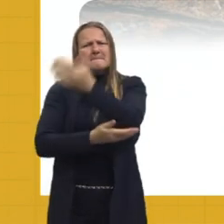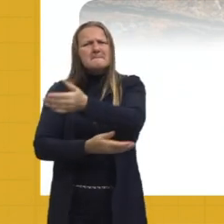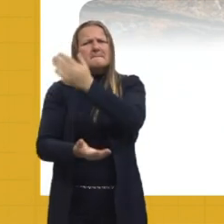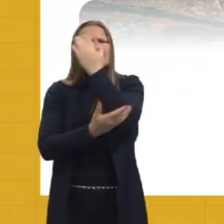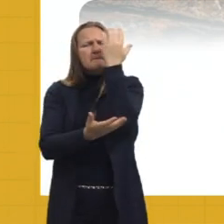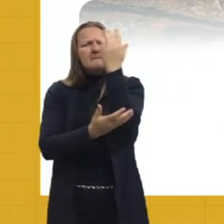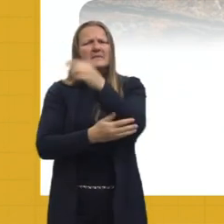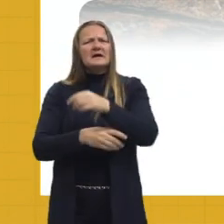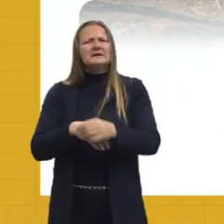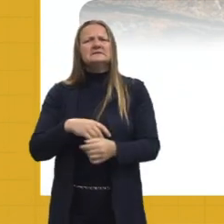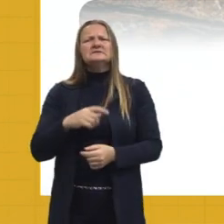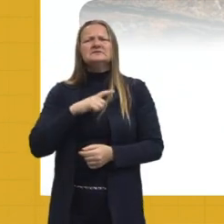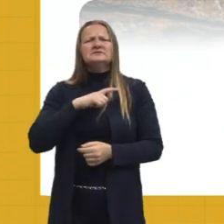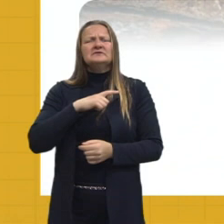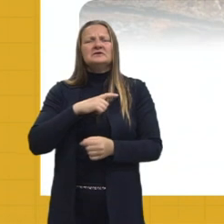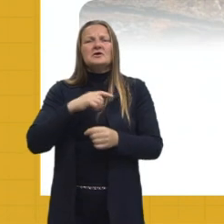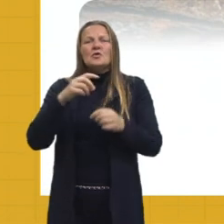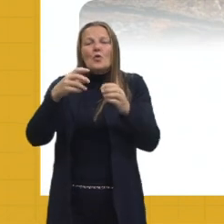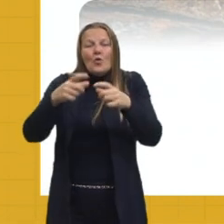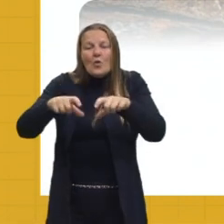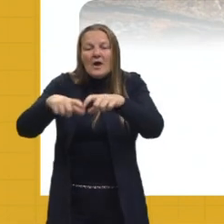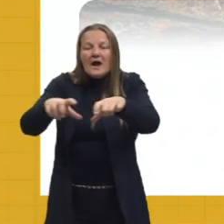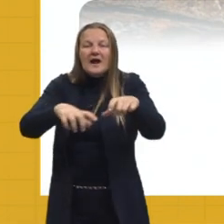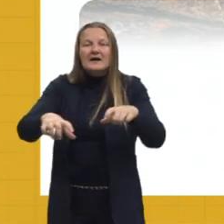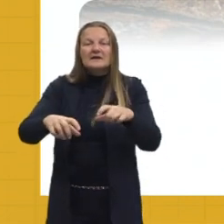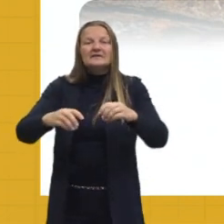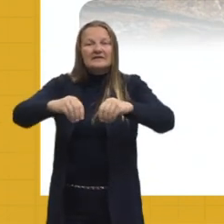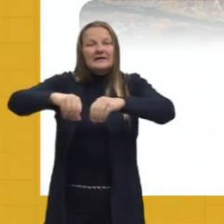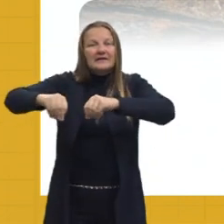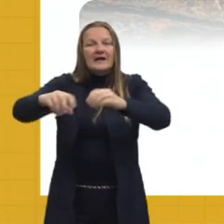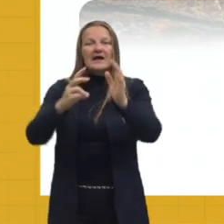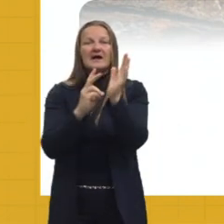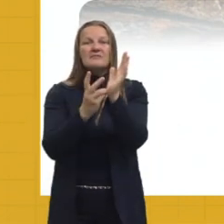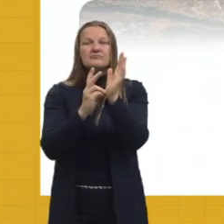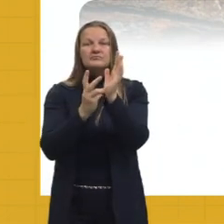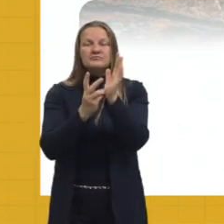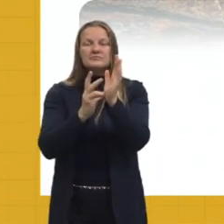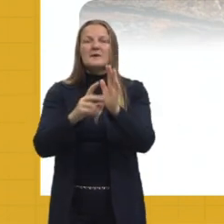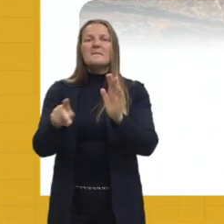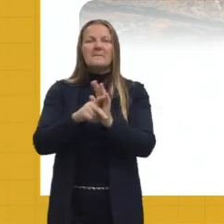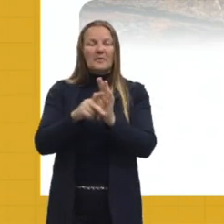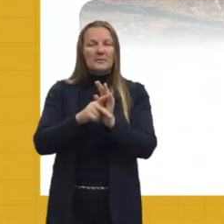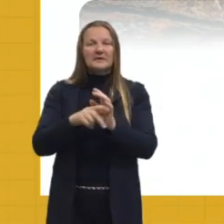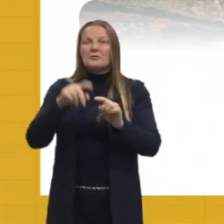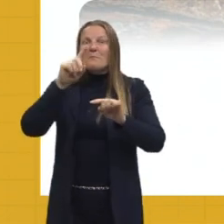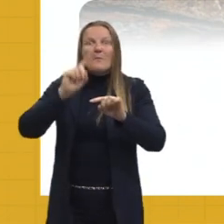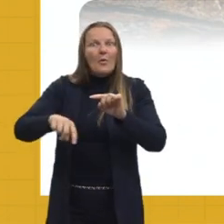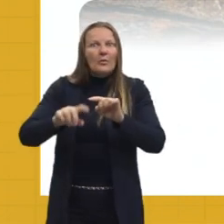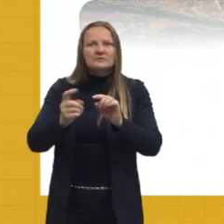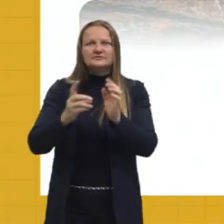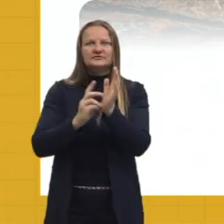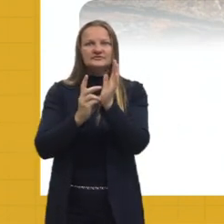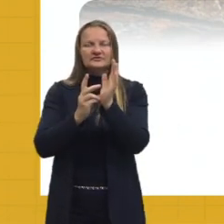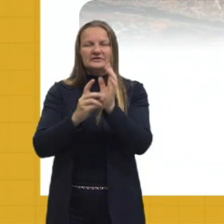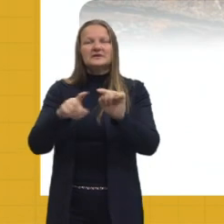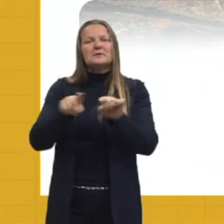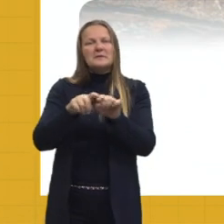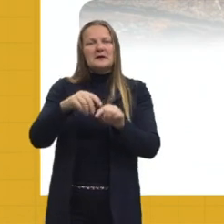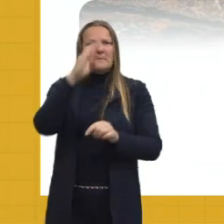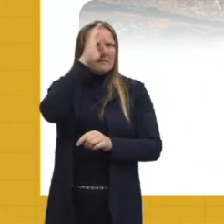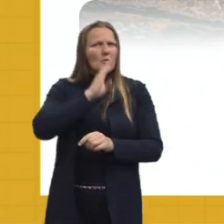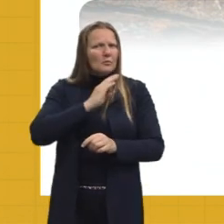de áreas indígenas, unidades de conservação ou ainda de áreas públicas.